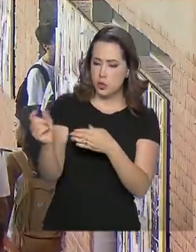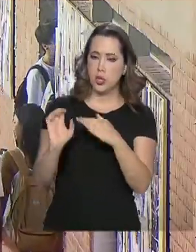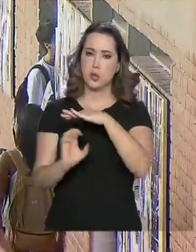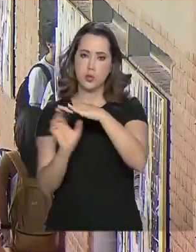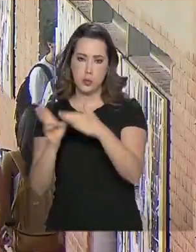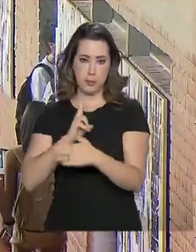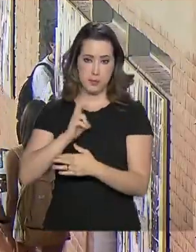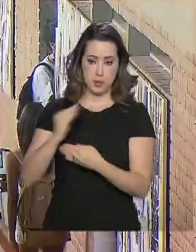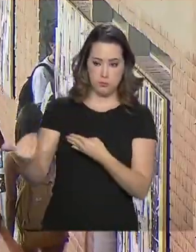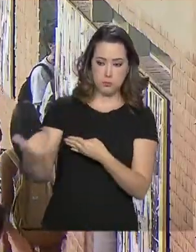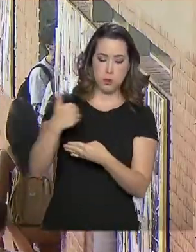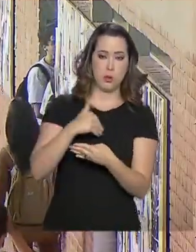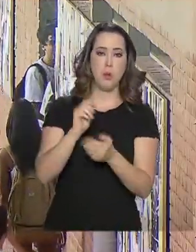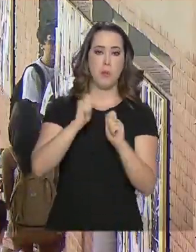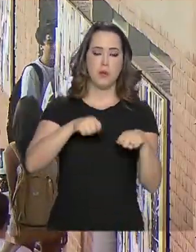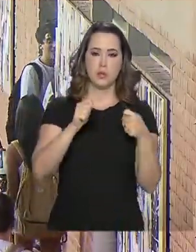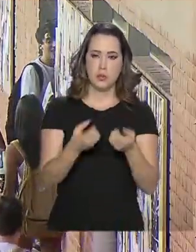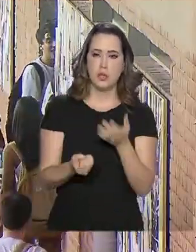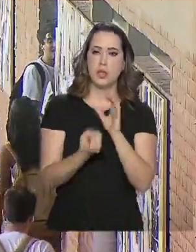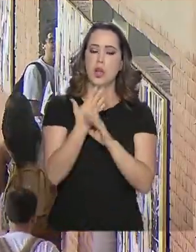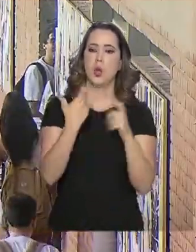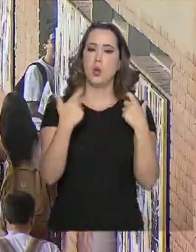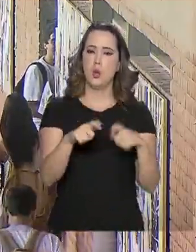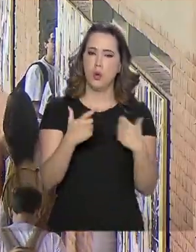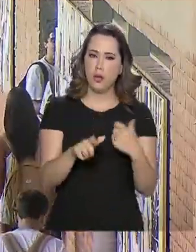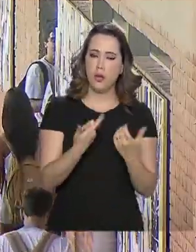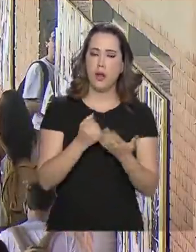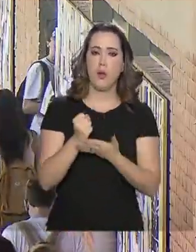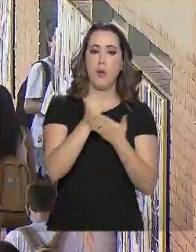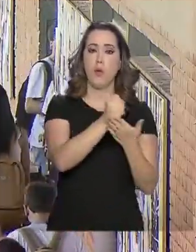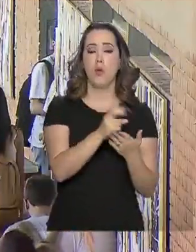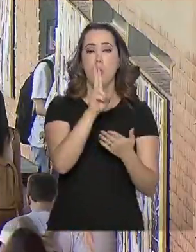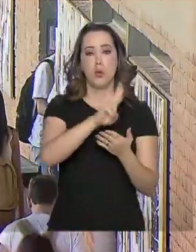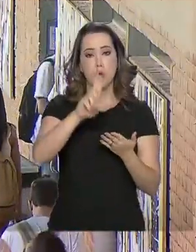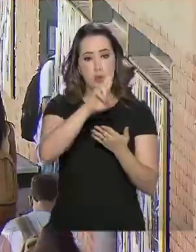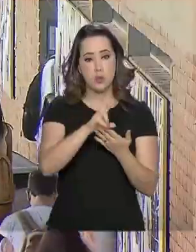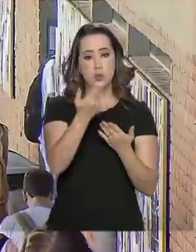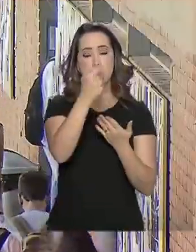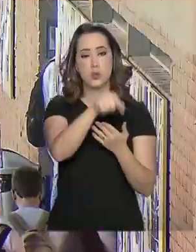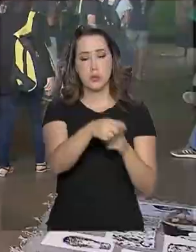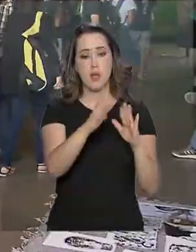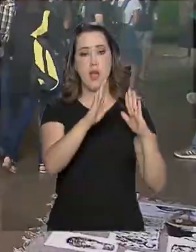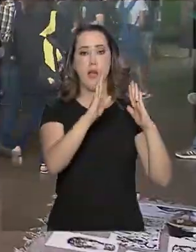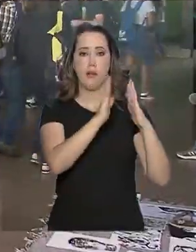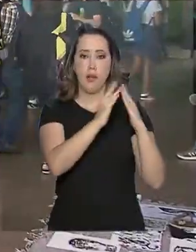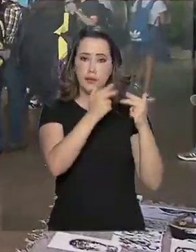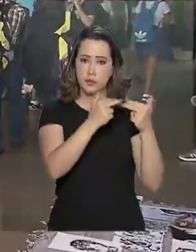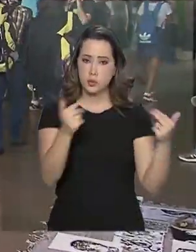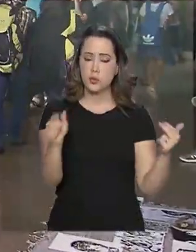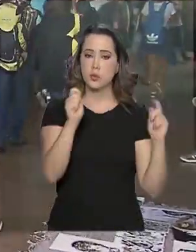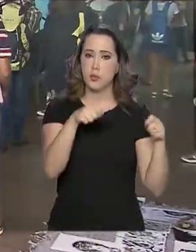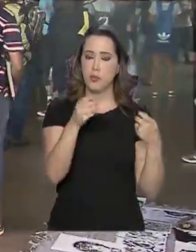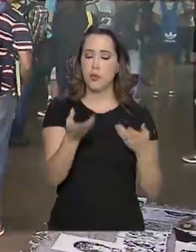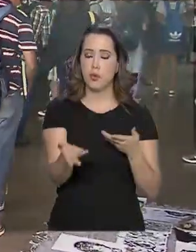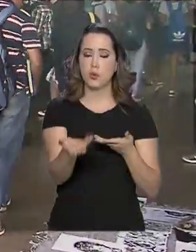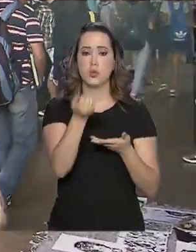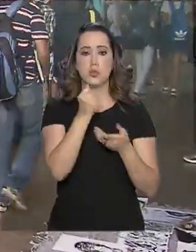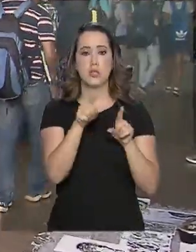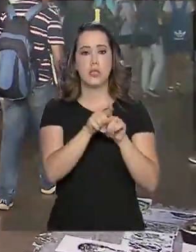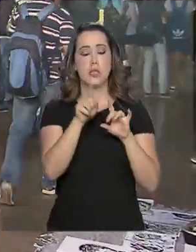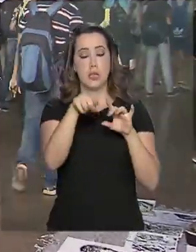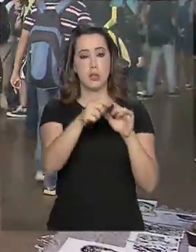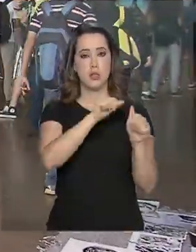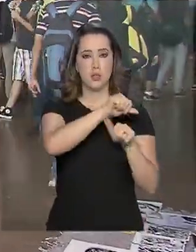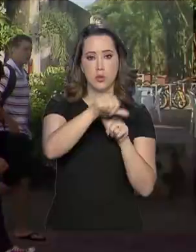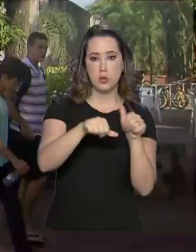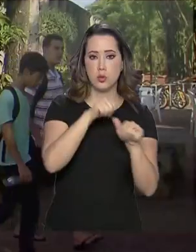parcerias, criar fundos de doações, usar imóveis como fonte de renda e até batizar prédios em troca